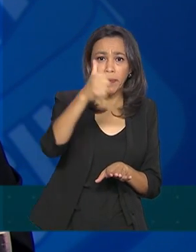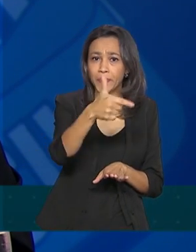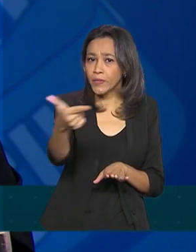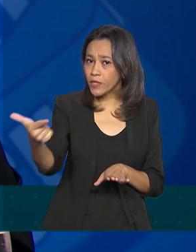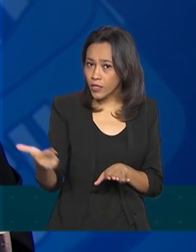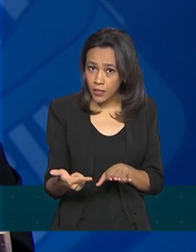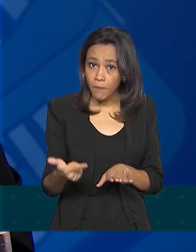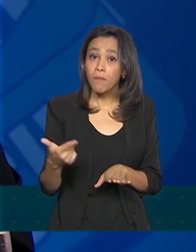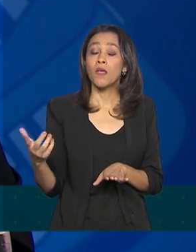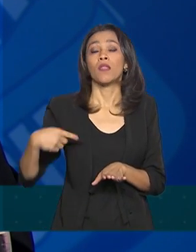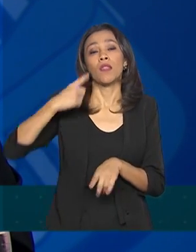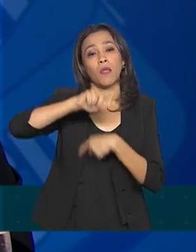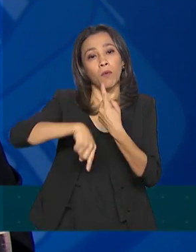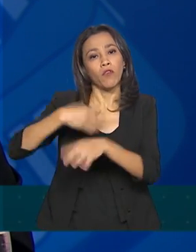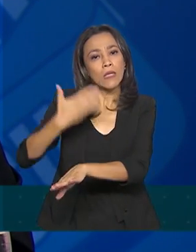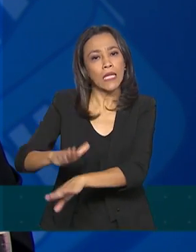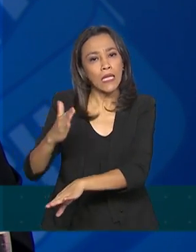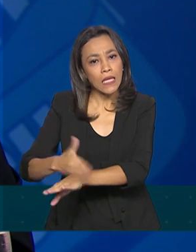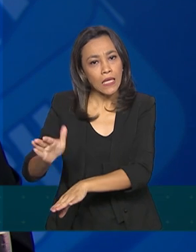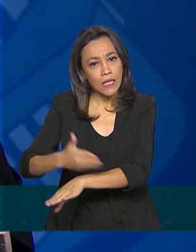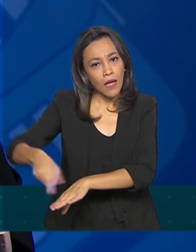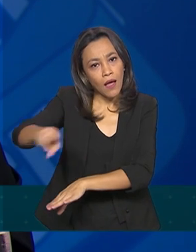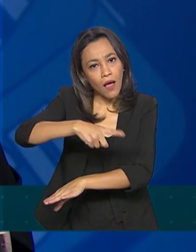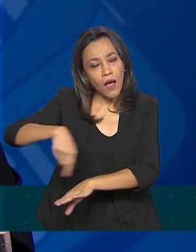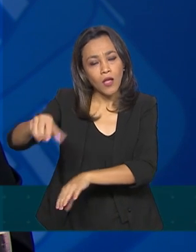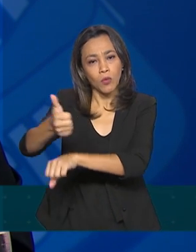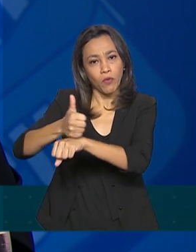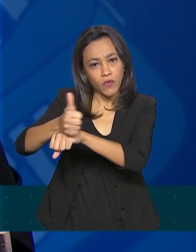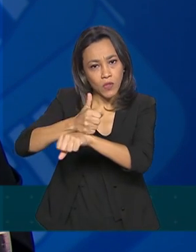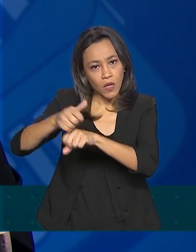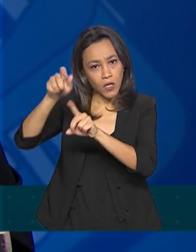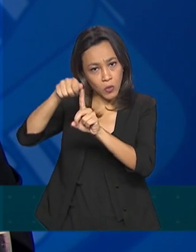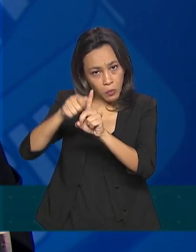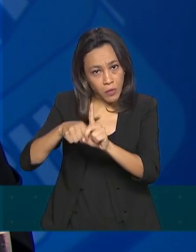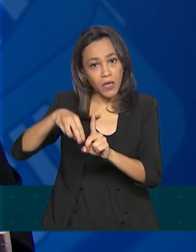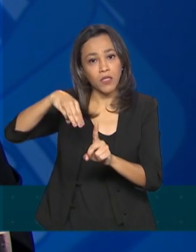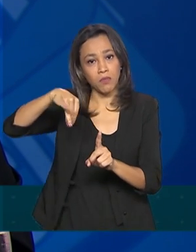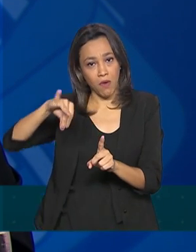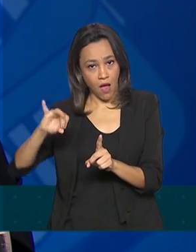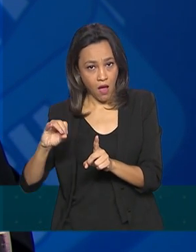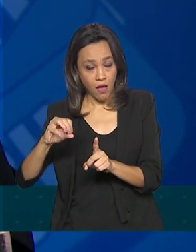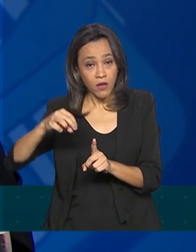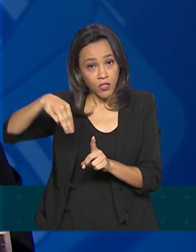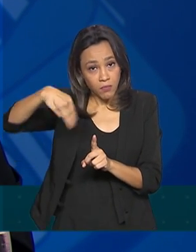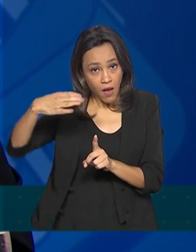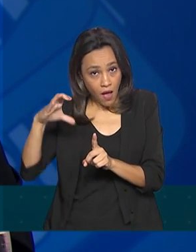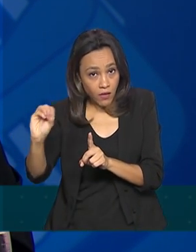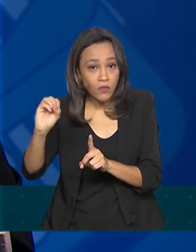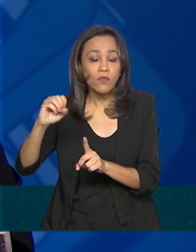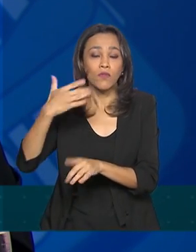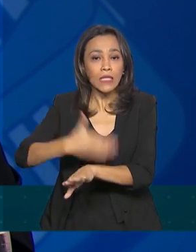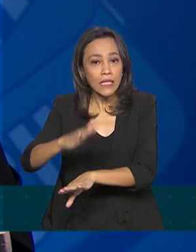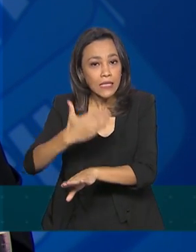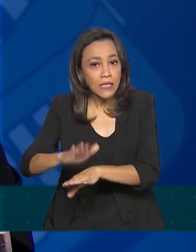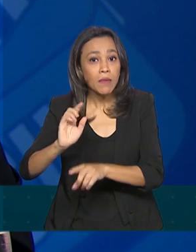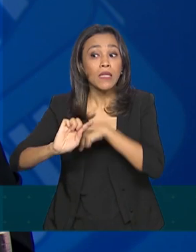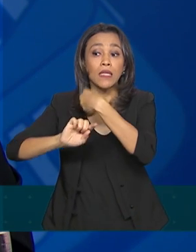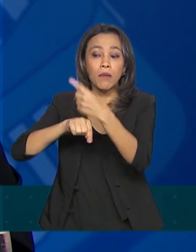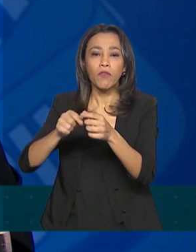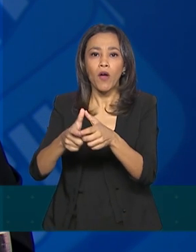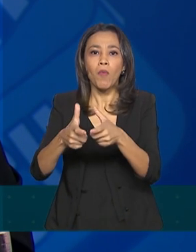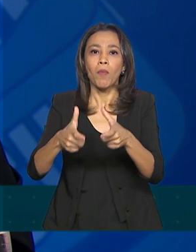Eles foram capacitados no meio de março e, a partir de então, a escala foi de crescimento